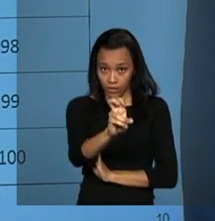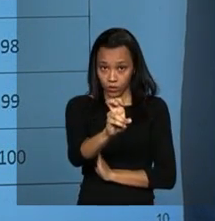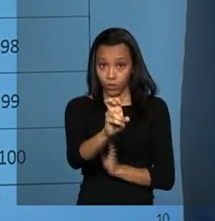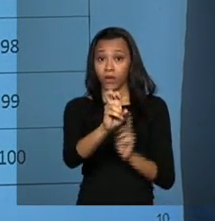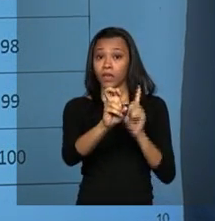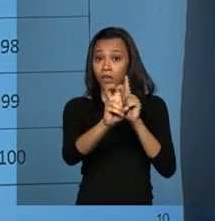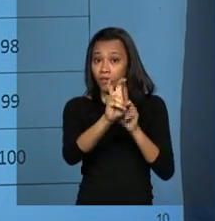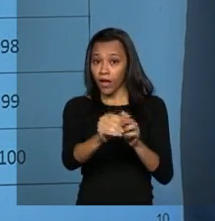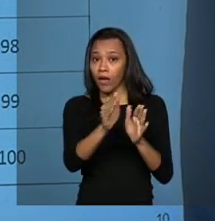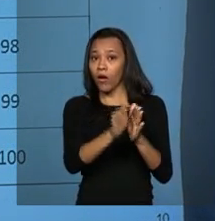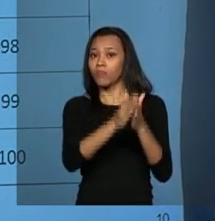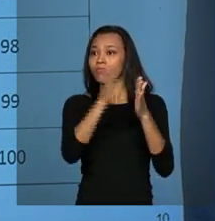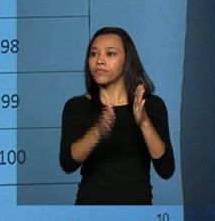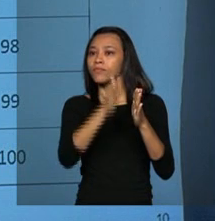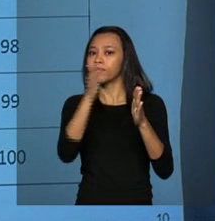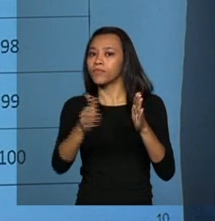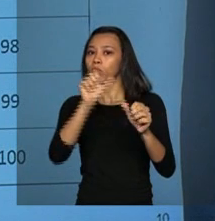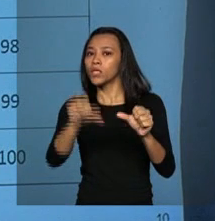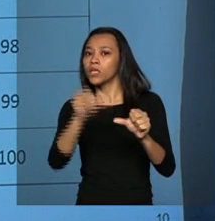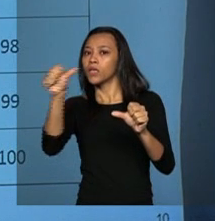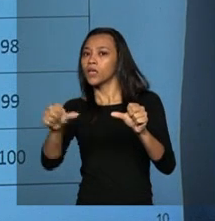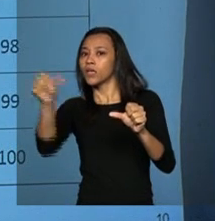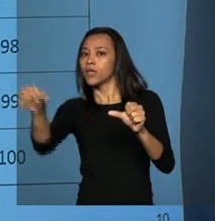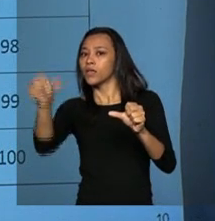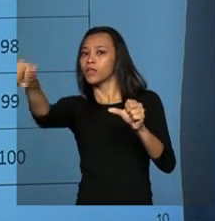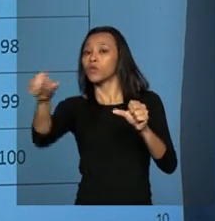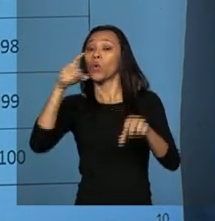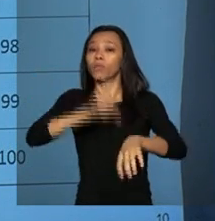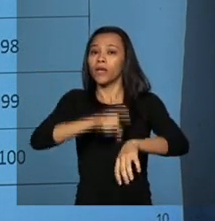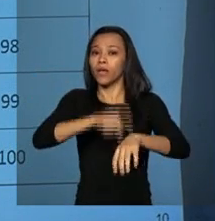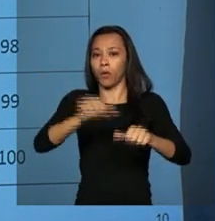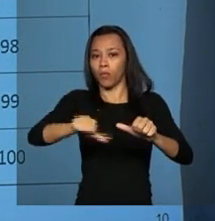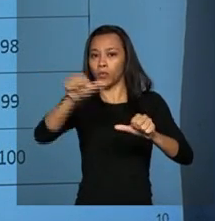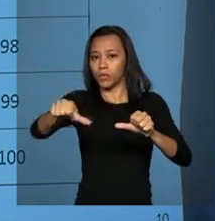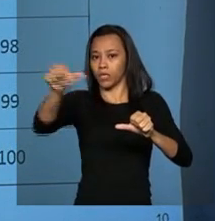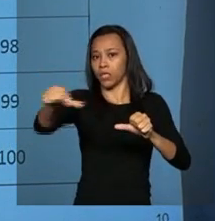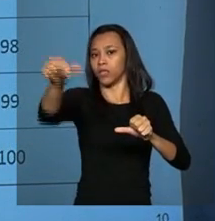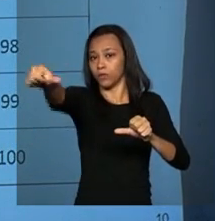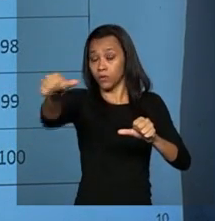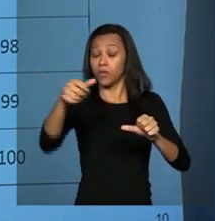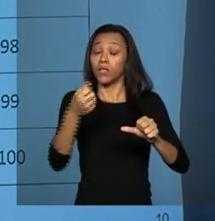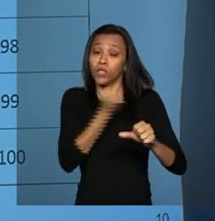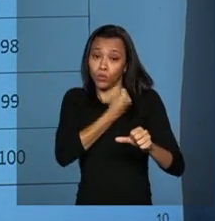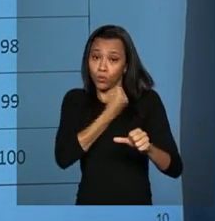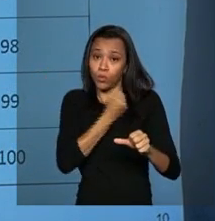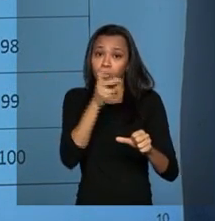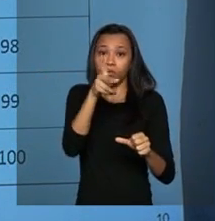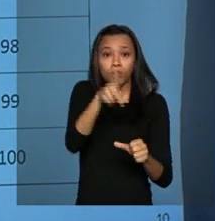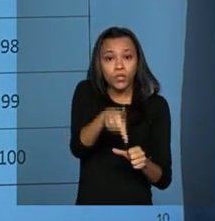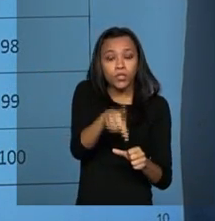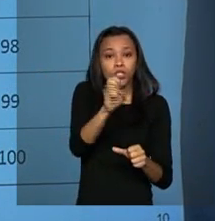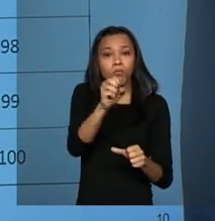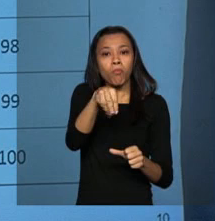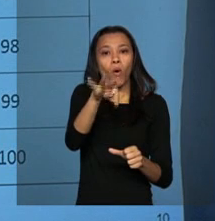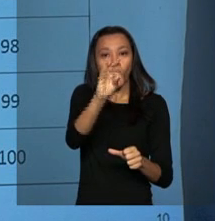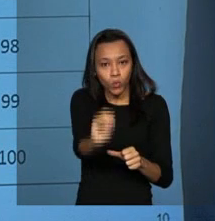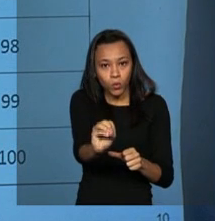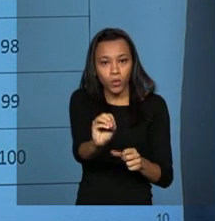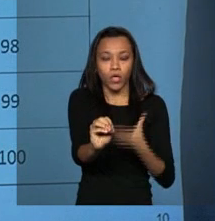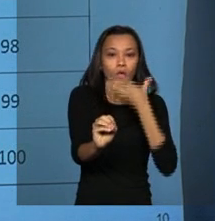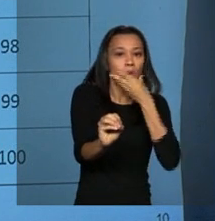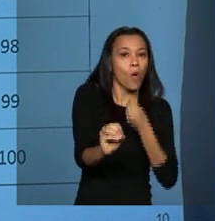Então, ali estão os tempos de progressividade e o número de pontos que a mulher e o homem